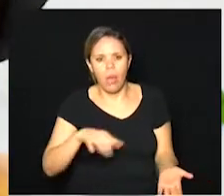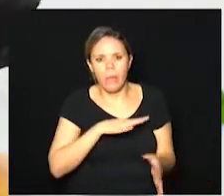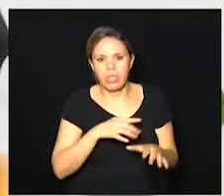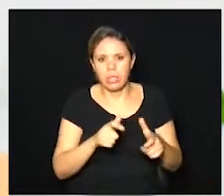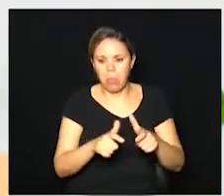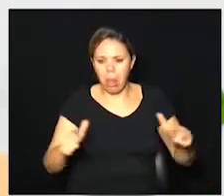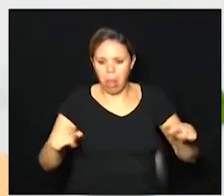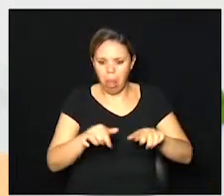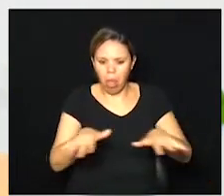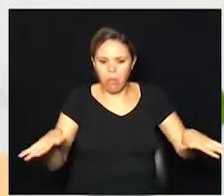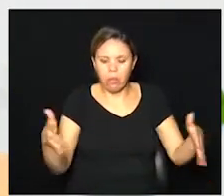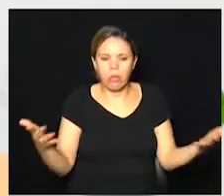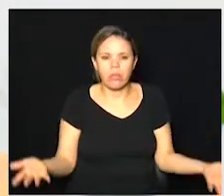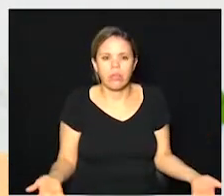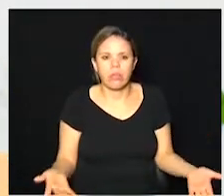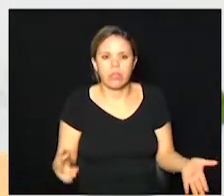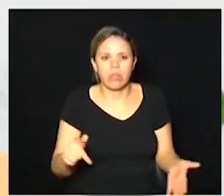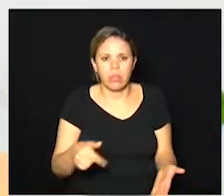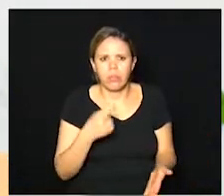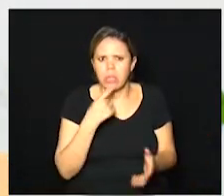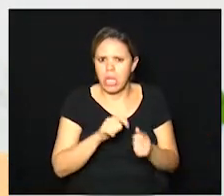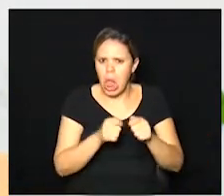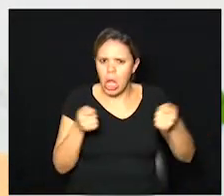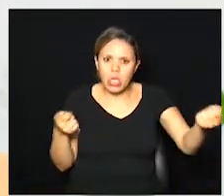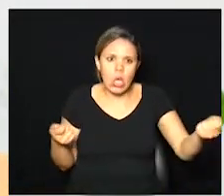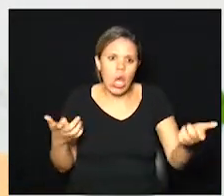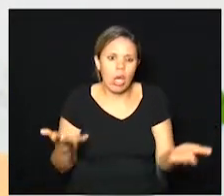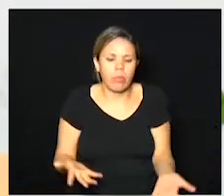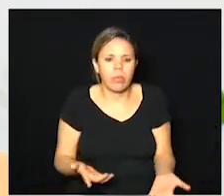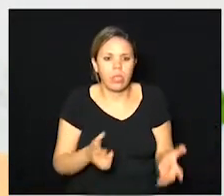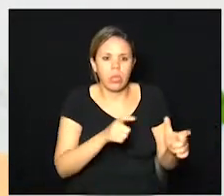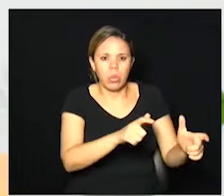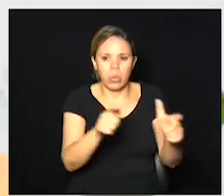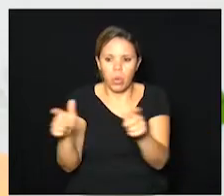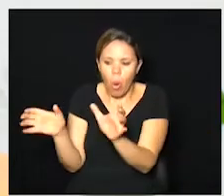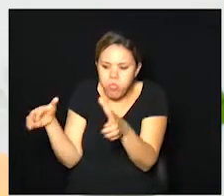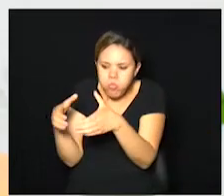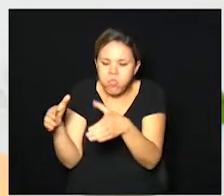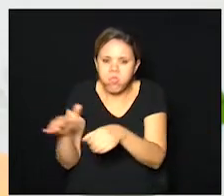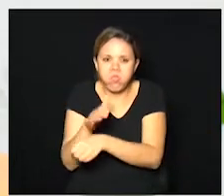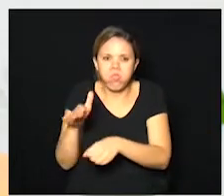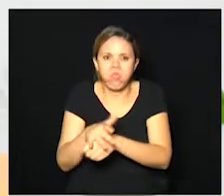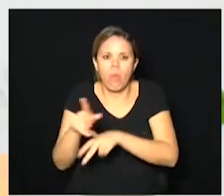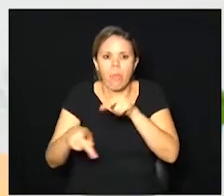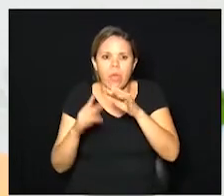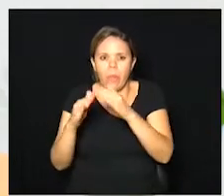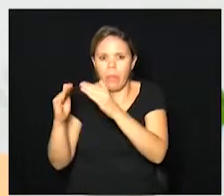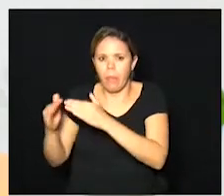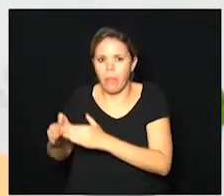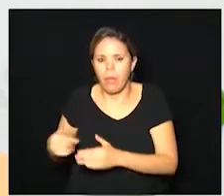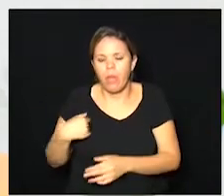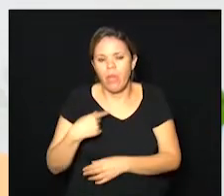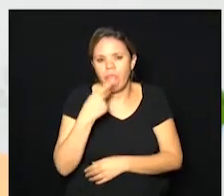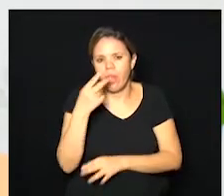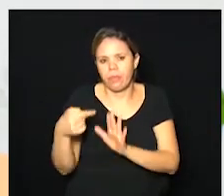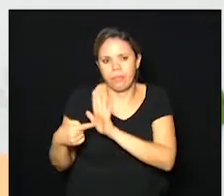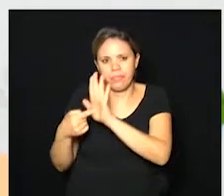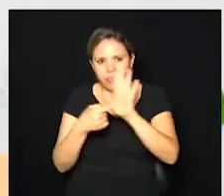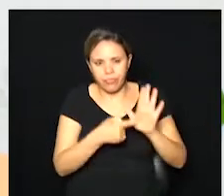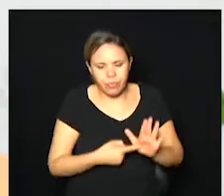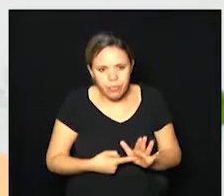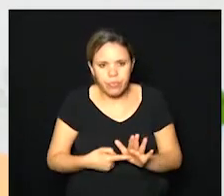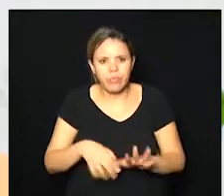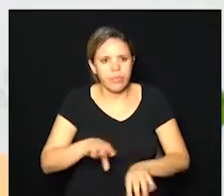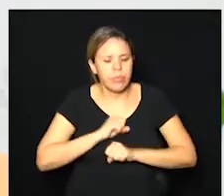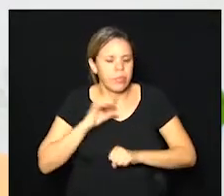espraiada com regiões que tem concentração de moradores eu diria para você que do que a gente apresenta como caso